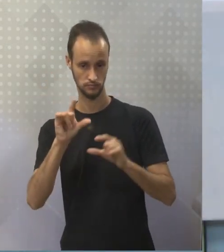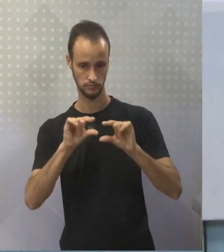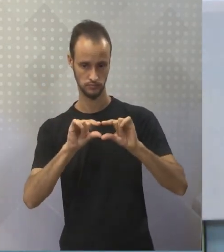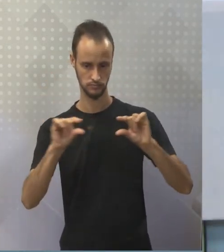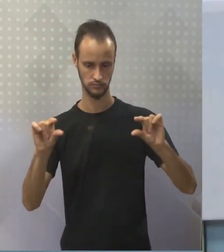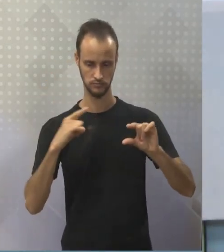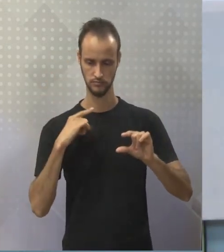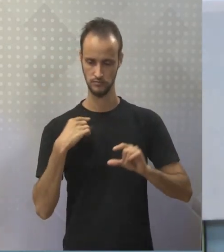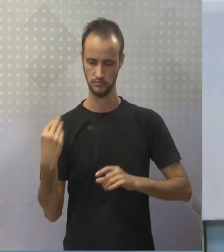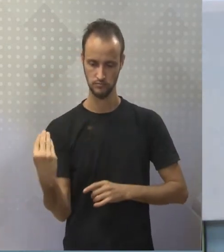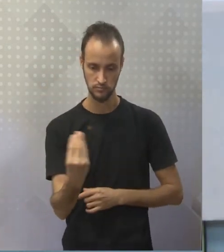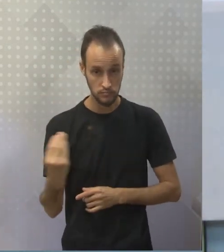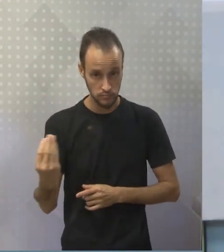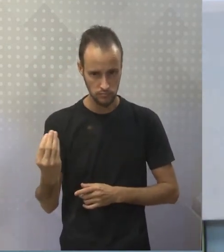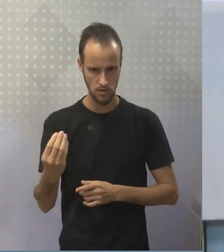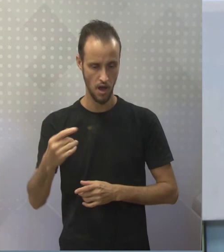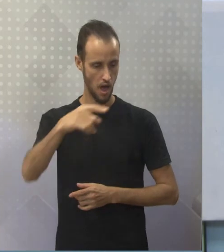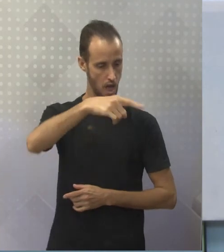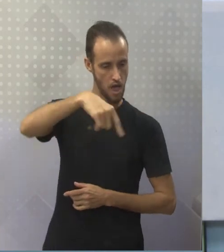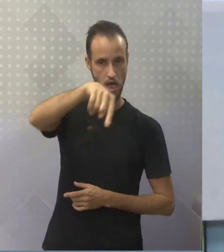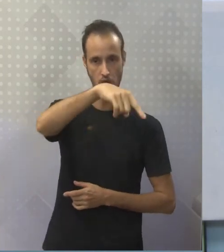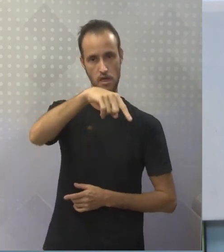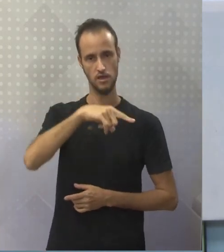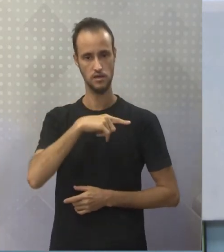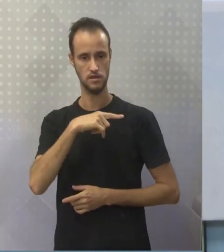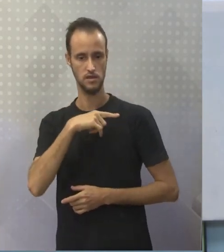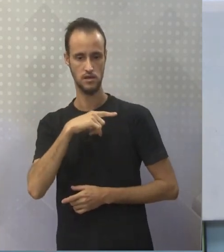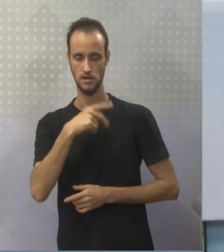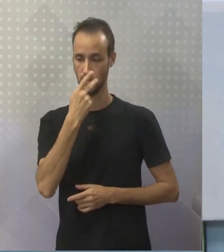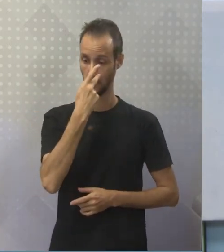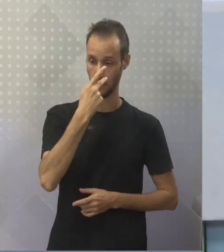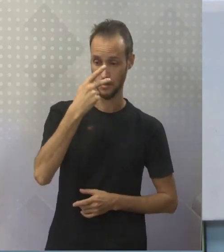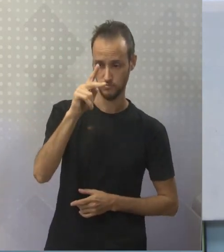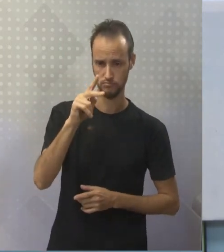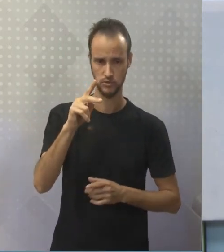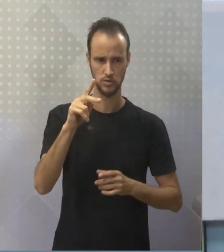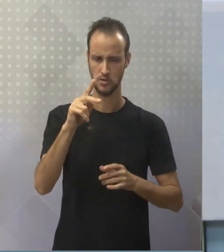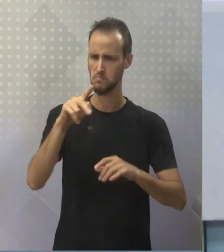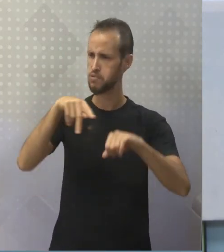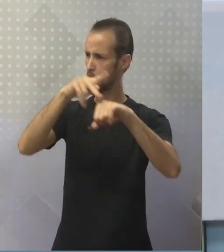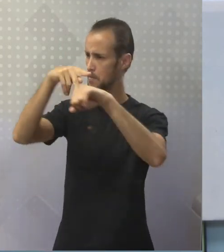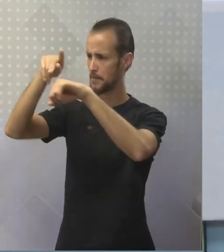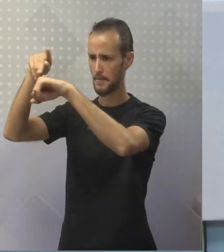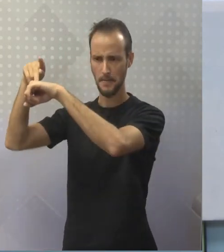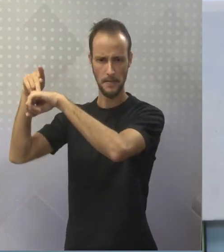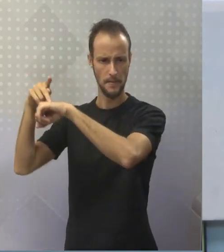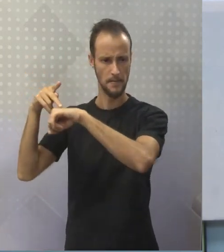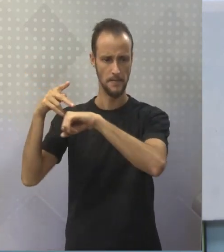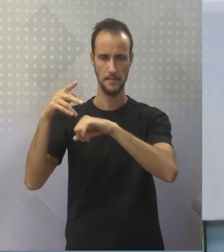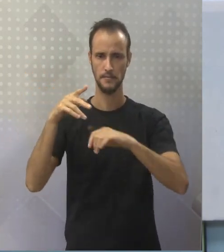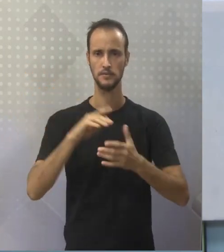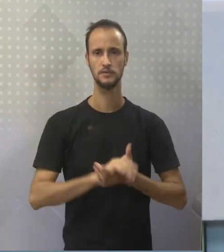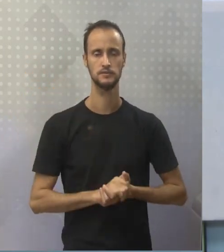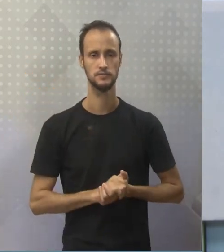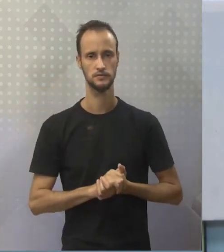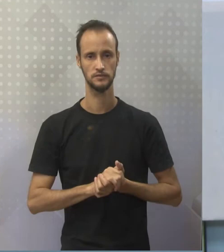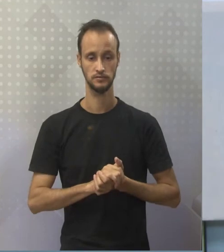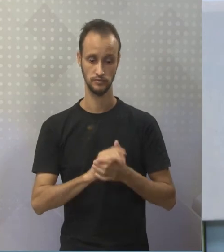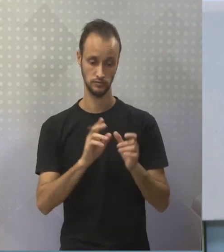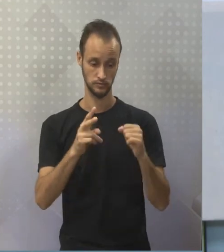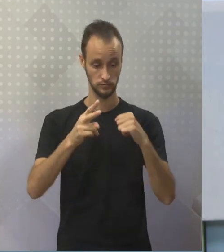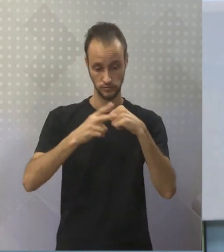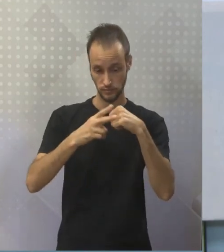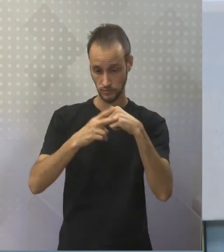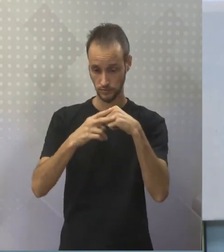plural, Eles têm visitado muitos países. Então, é só trocar o verbo auxiliar, né? ou